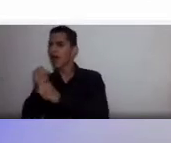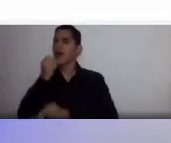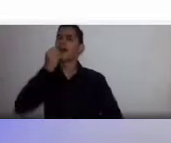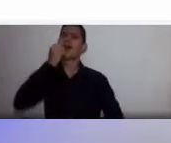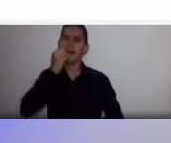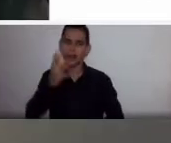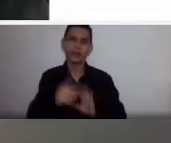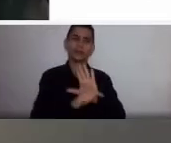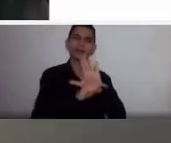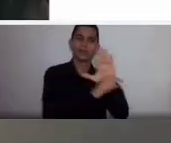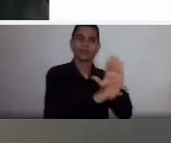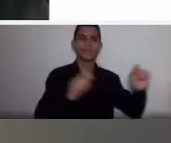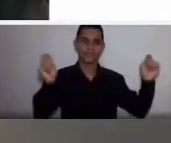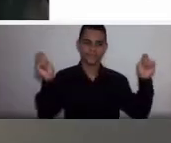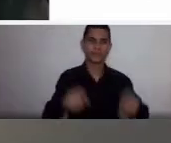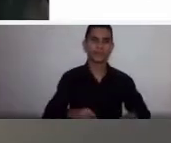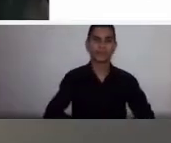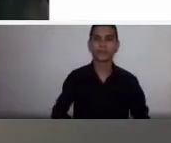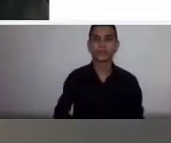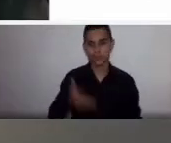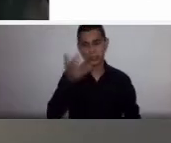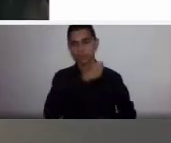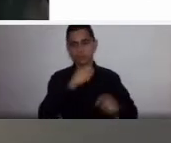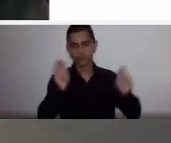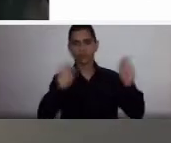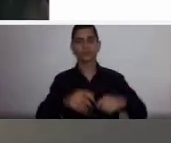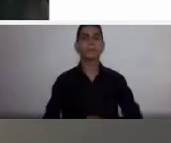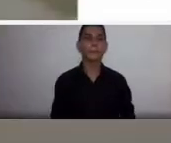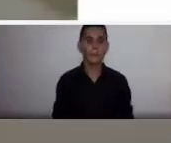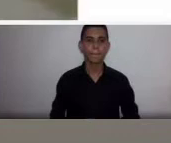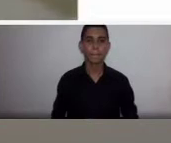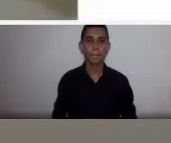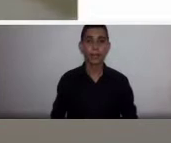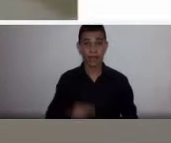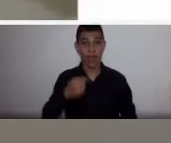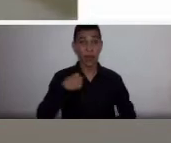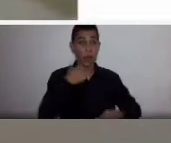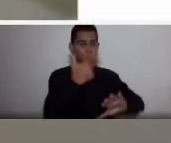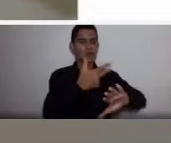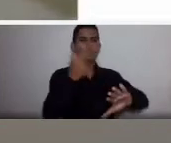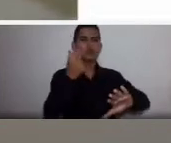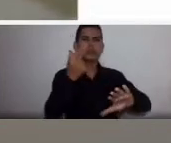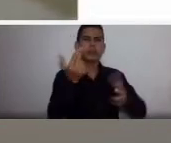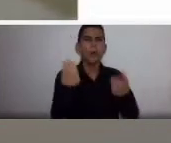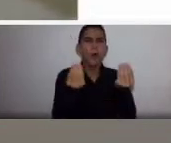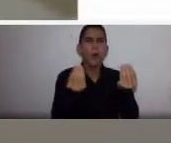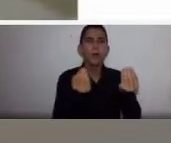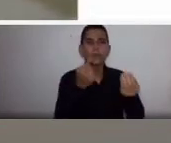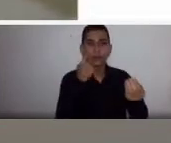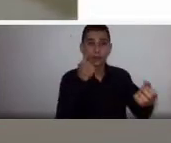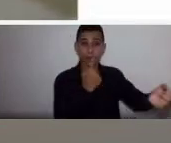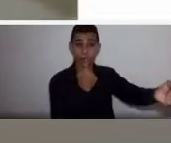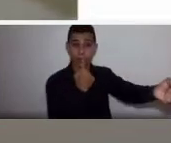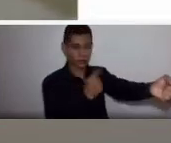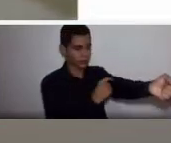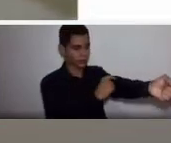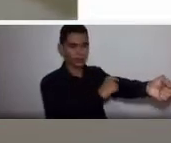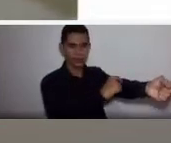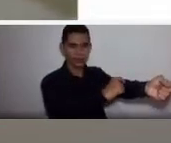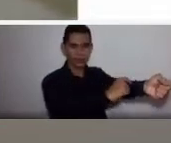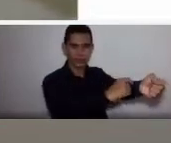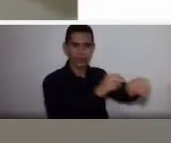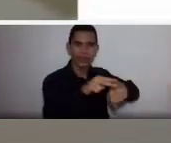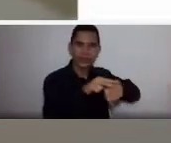aí você pode, de fato, salvar sangue. Eu retiro o sangue pela artéria, então, funciono a artéria radial.